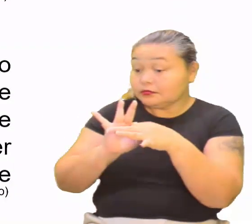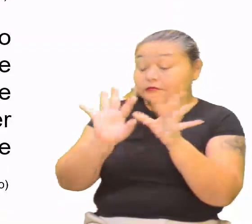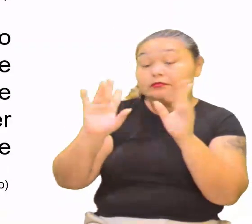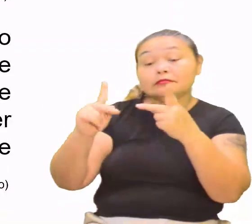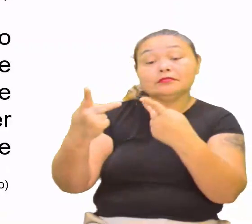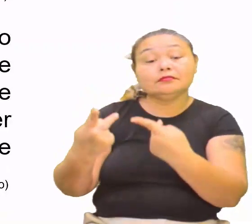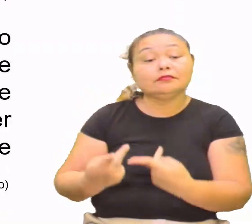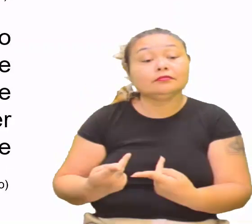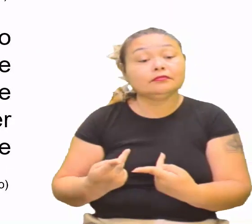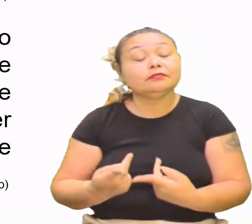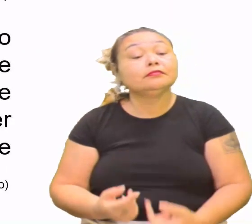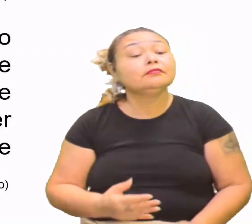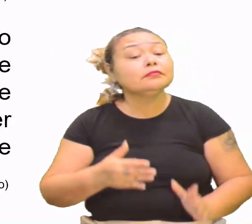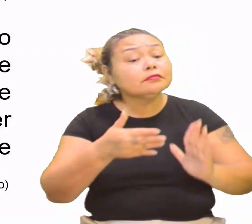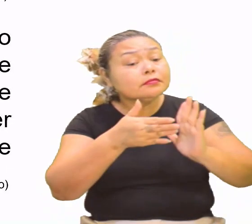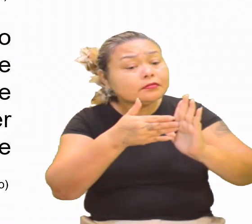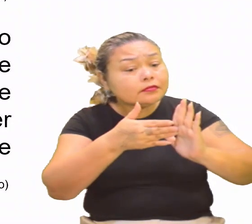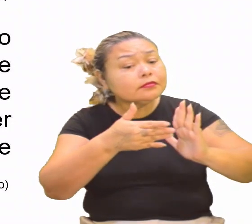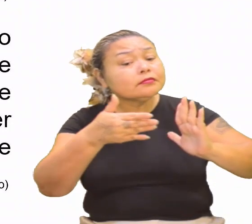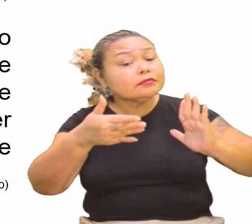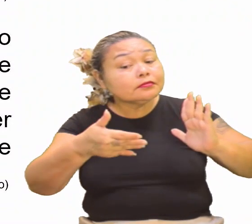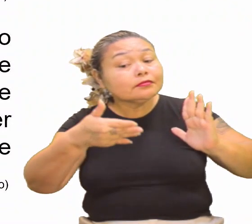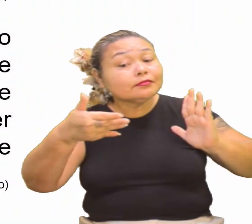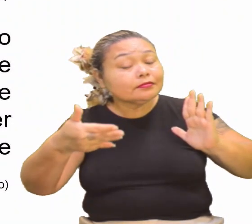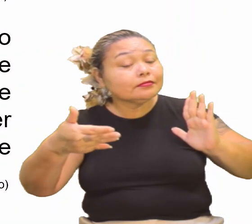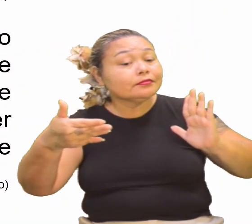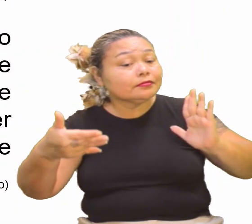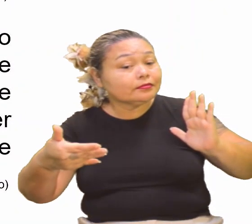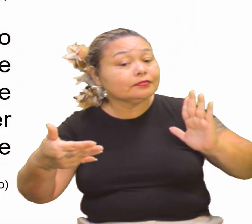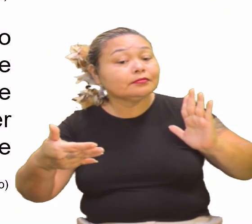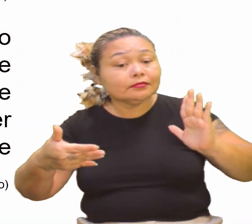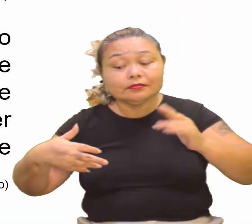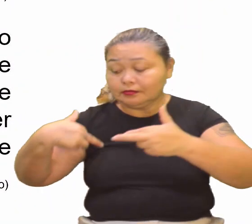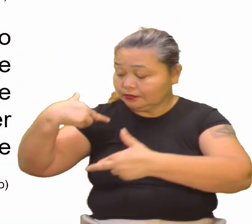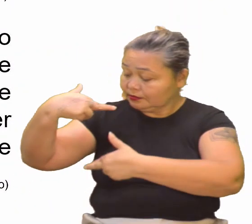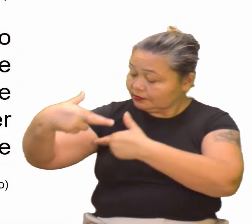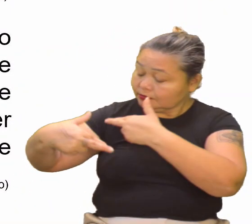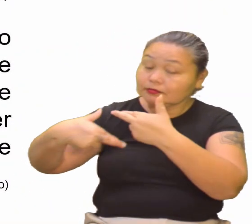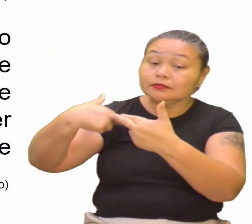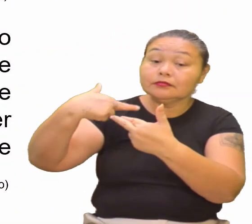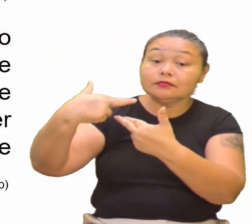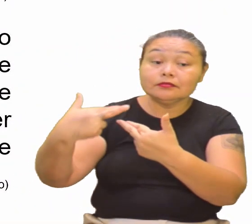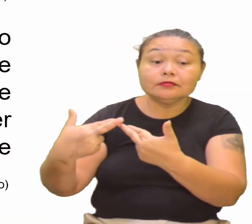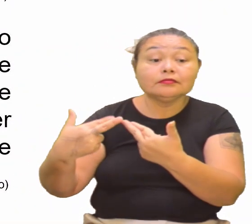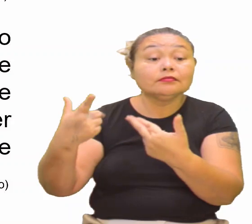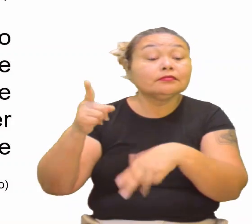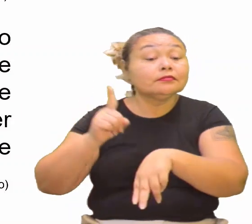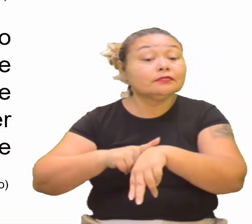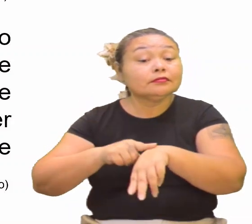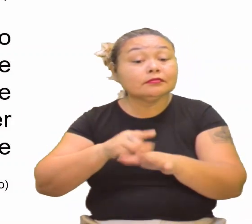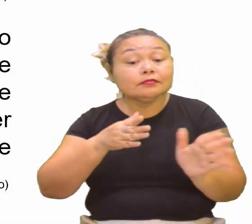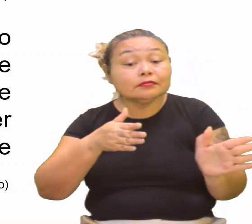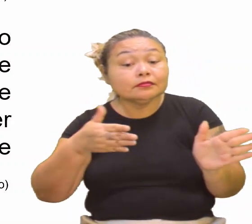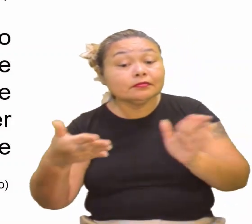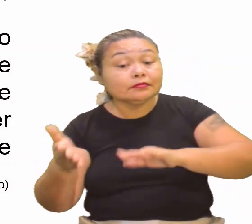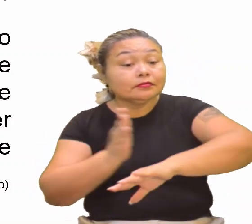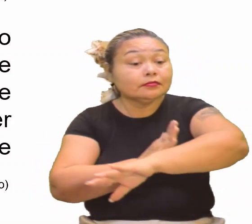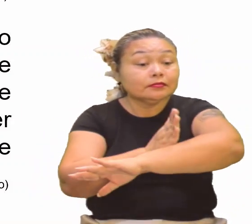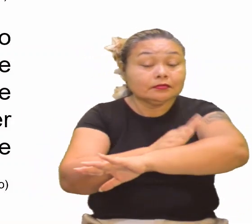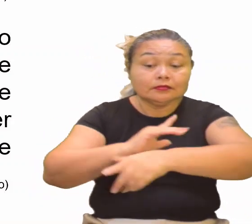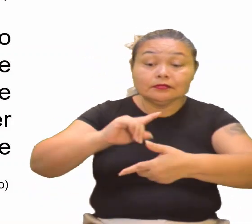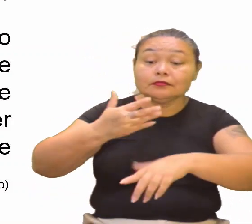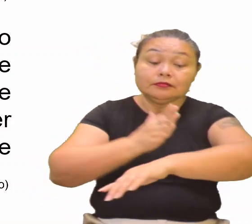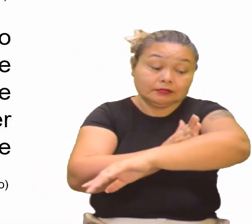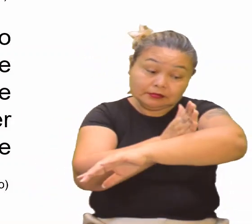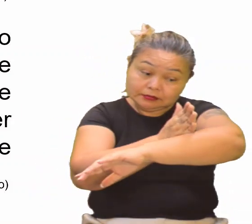humana. Durante o certo tempo, o renascimento era encarado como um momento intermediário entre idade média